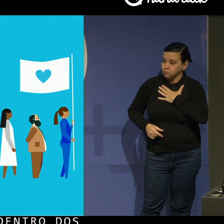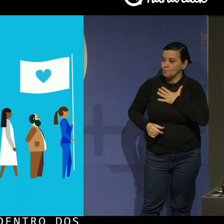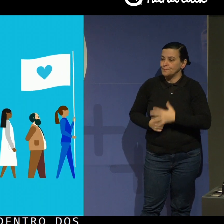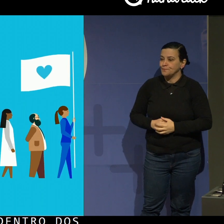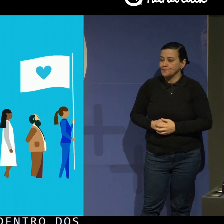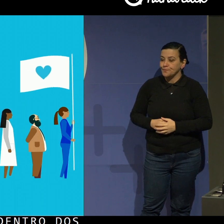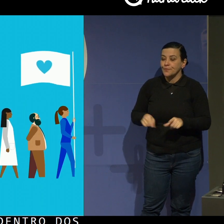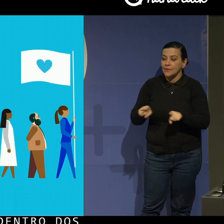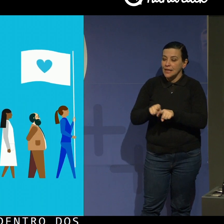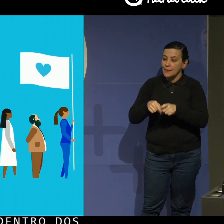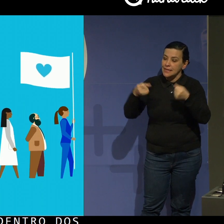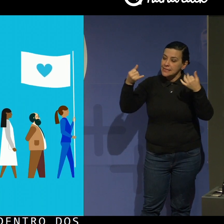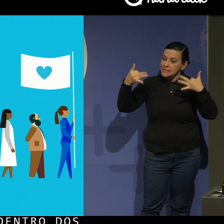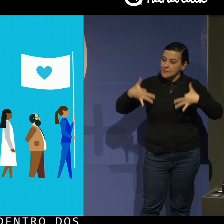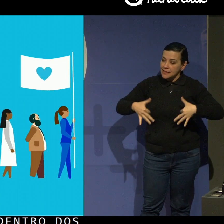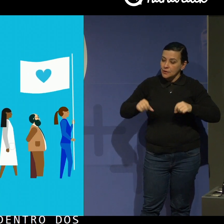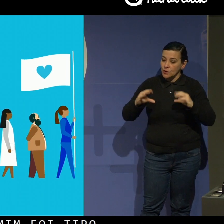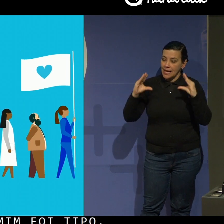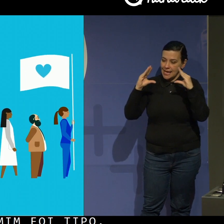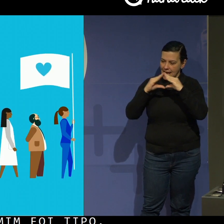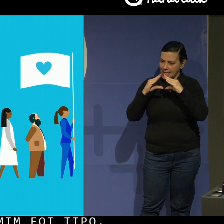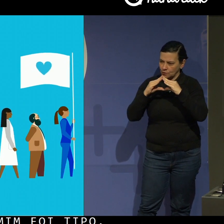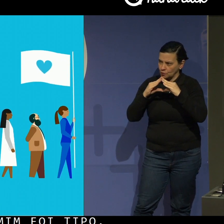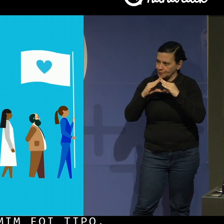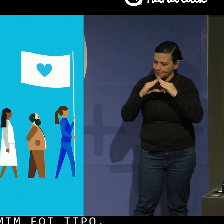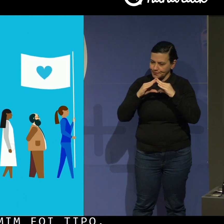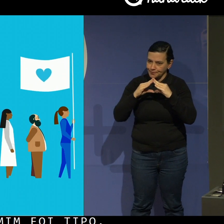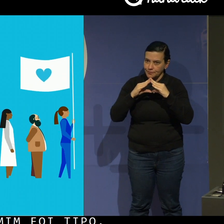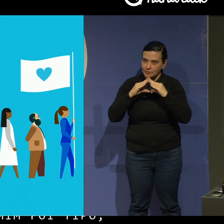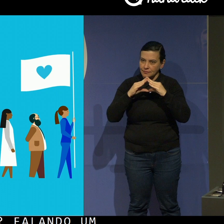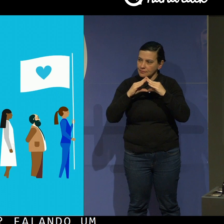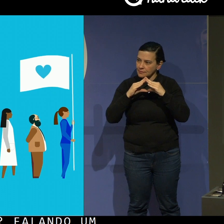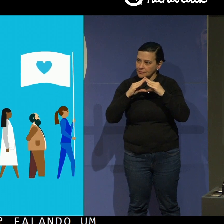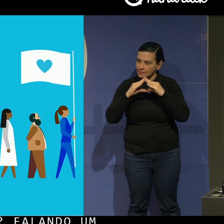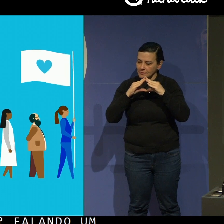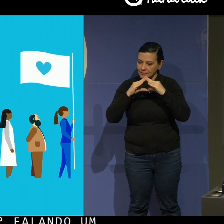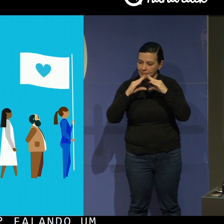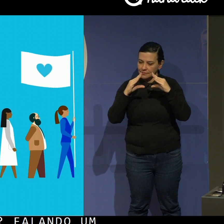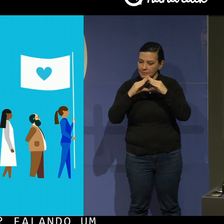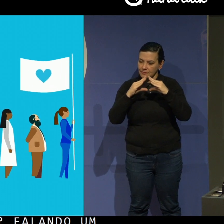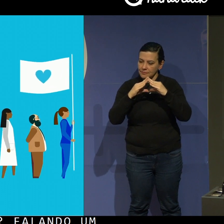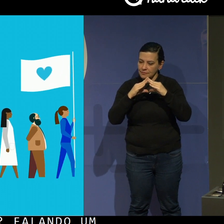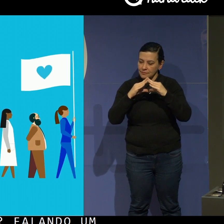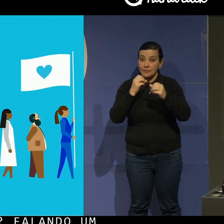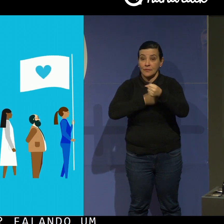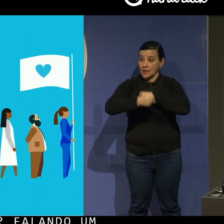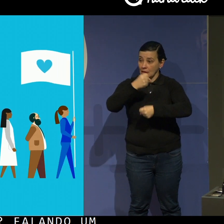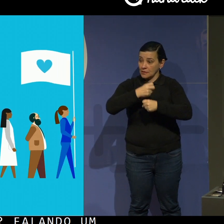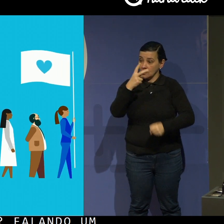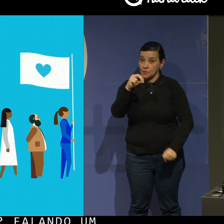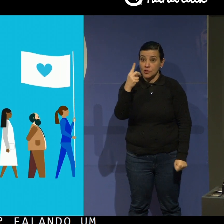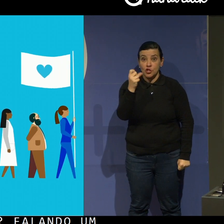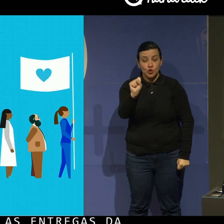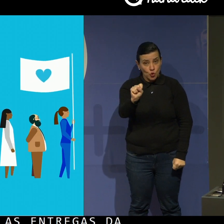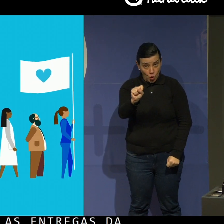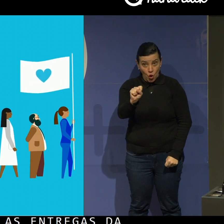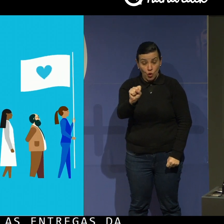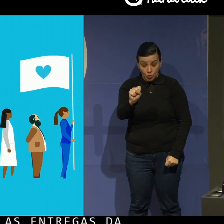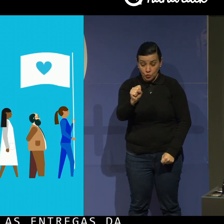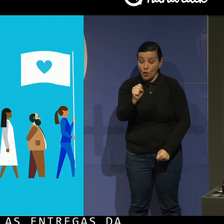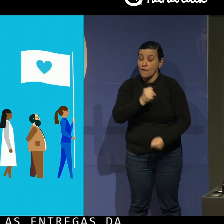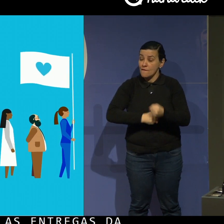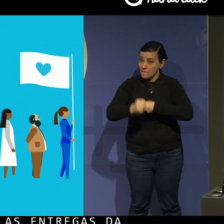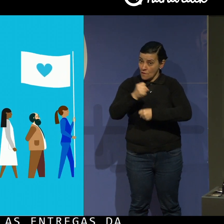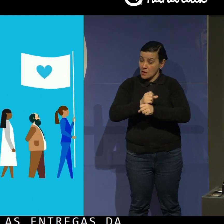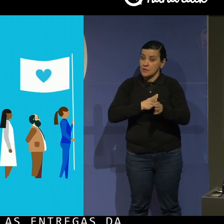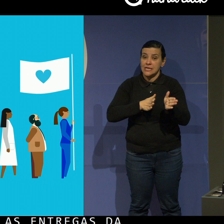Falando um pouquinho sobre as entregas da Cato em, posso olhar aqui, desculpa, em 2018 foi o ano onde a acessibilidade de